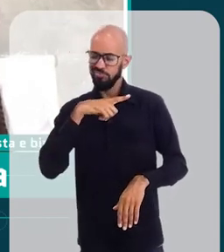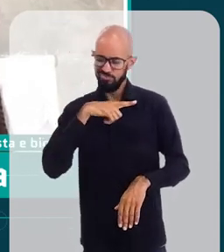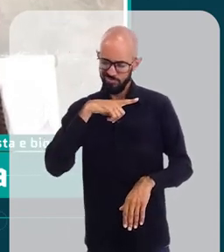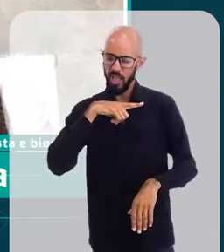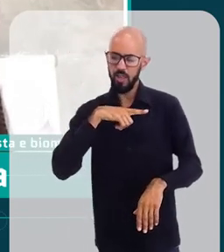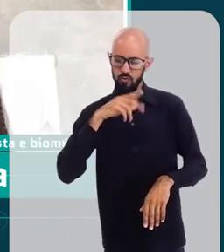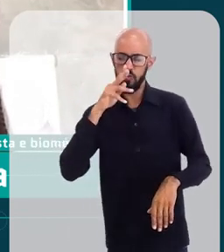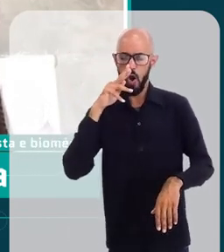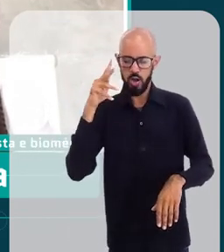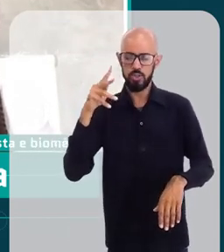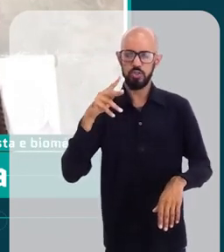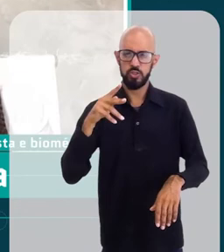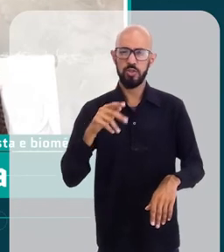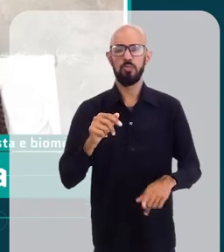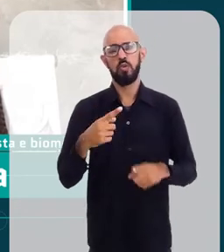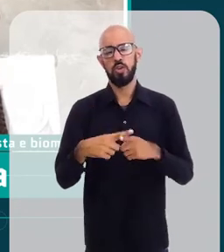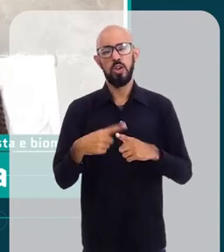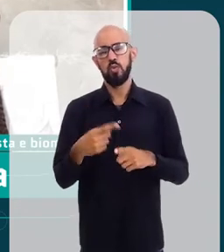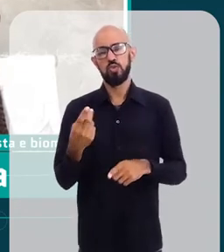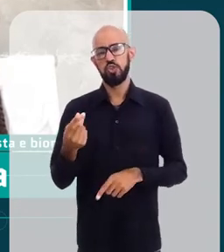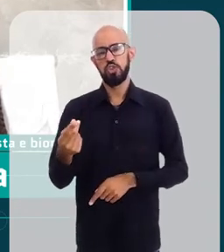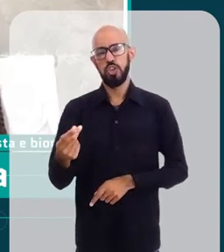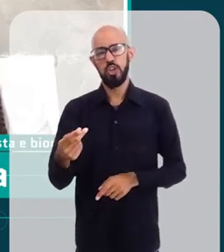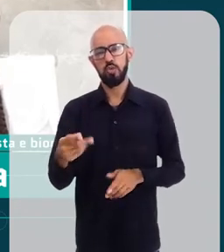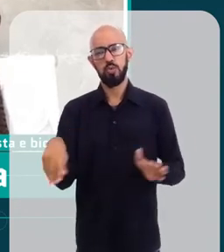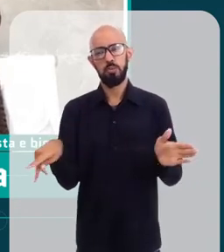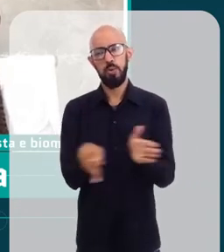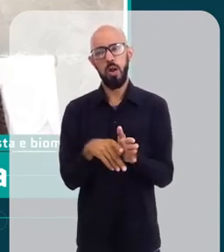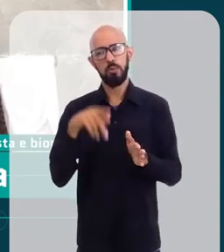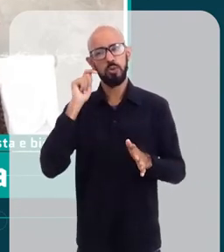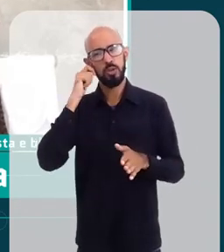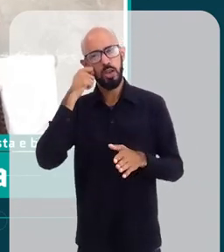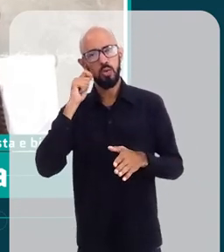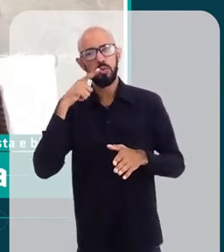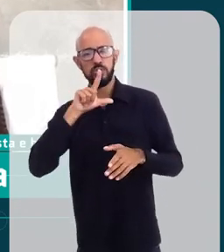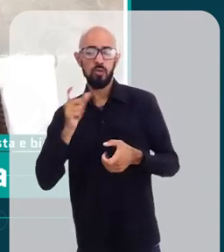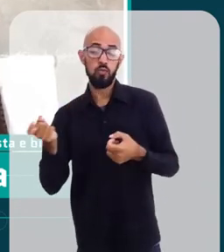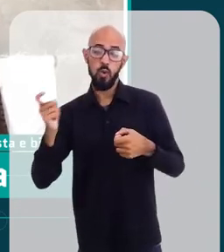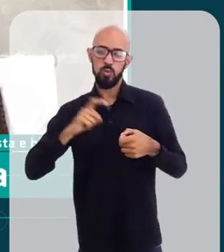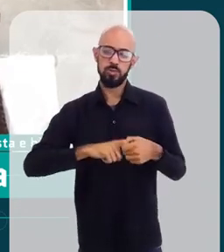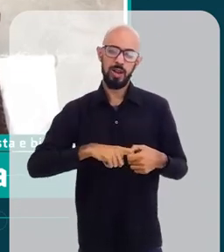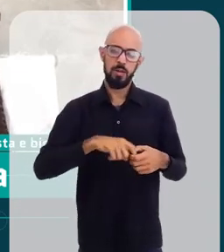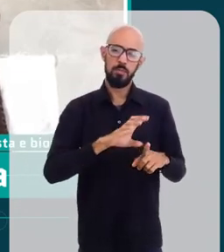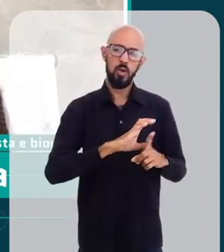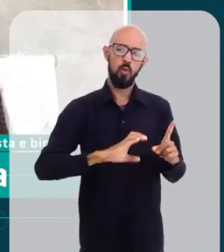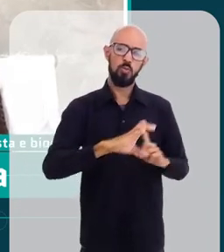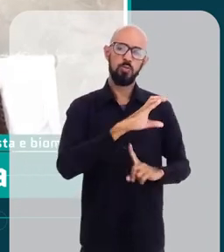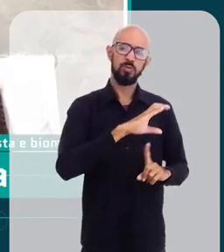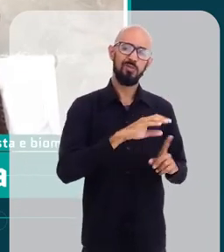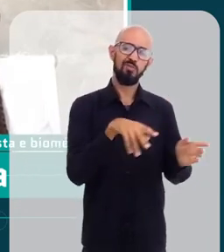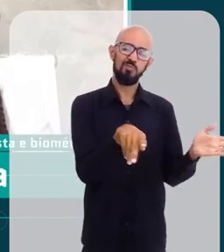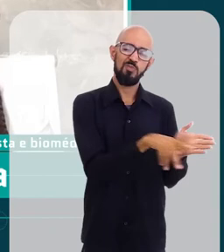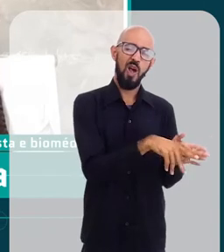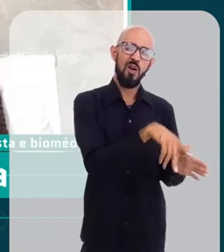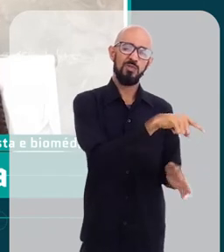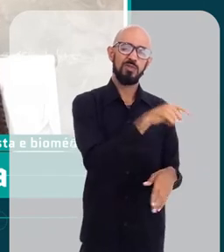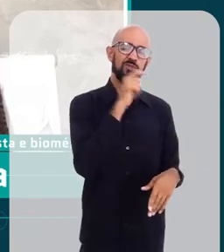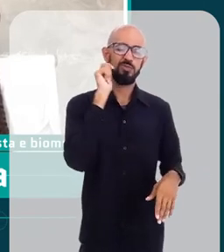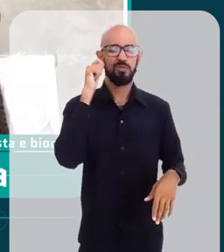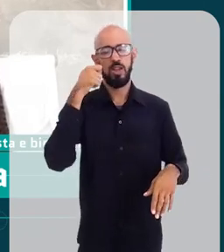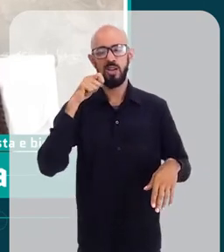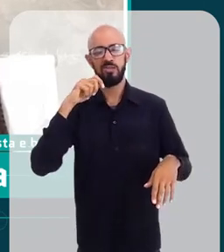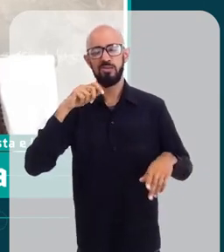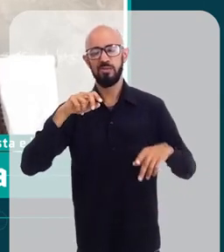movimentação em torno de que o dinheiro do negro volte para o negro, que faz parte, inclusive, do